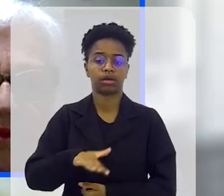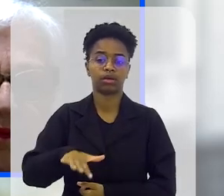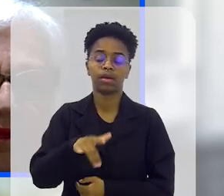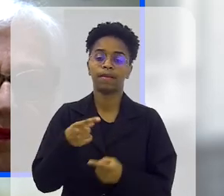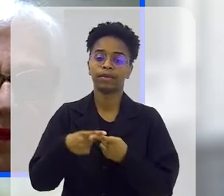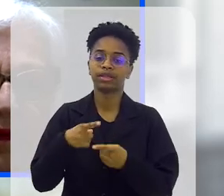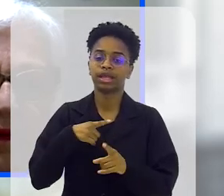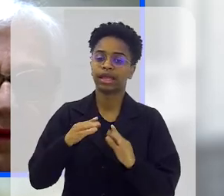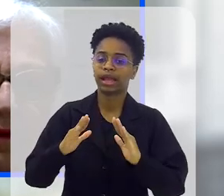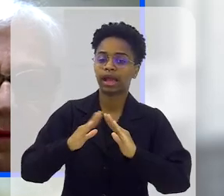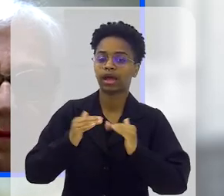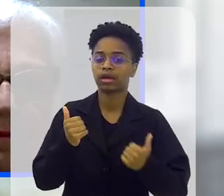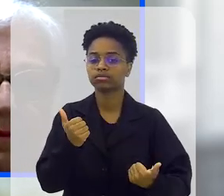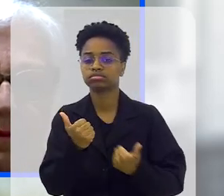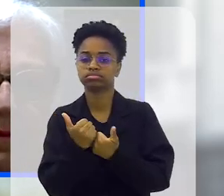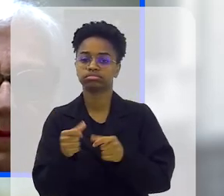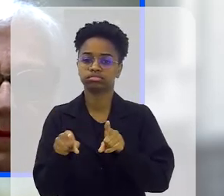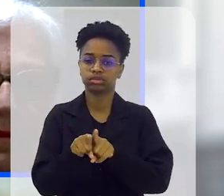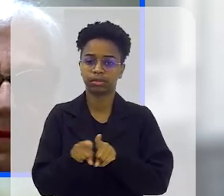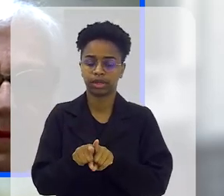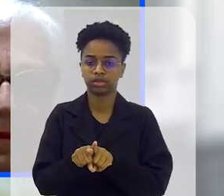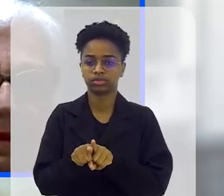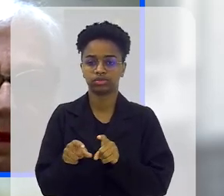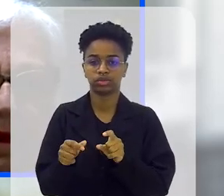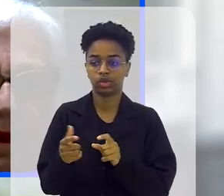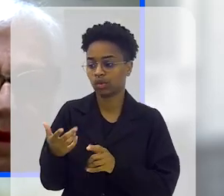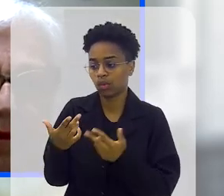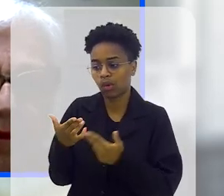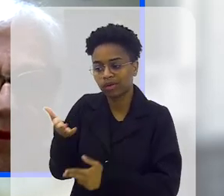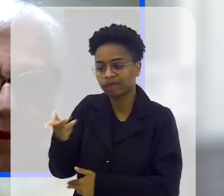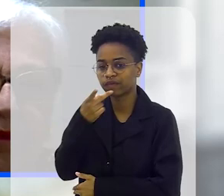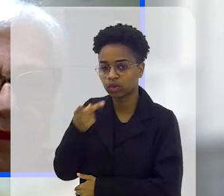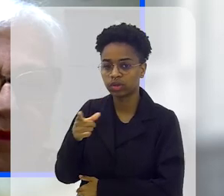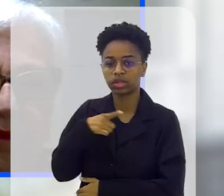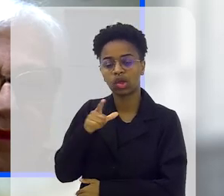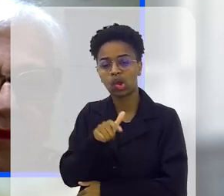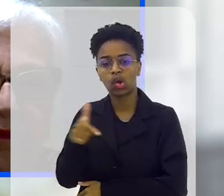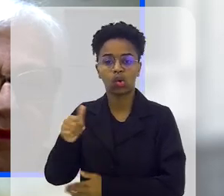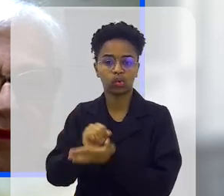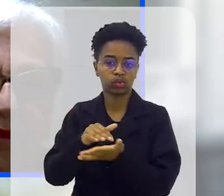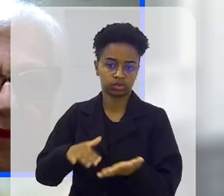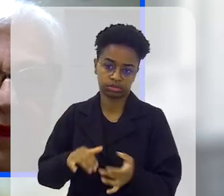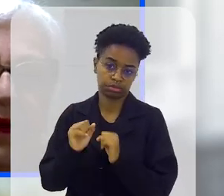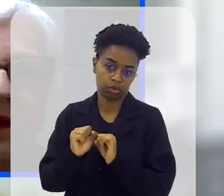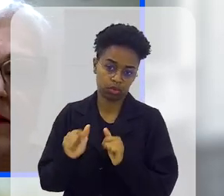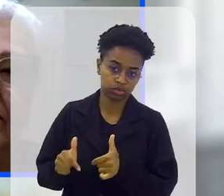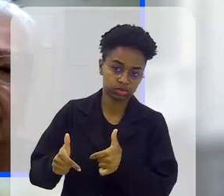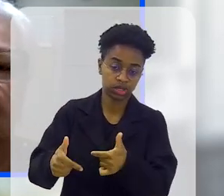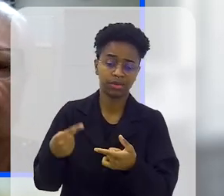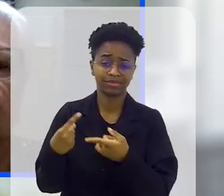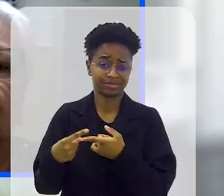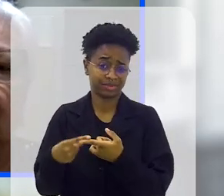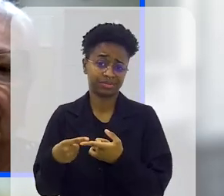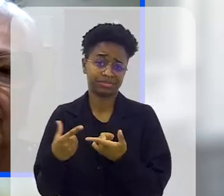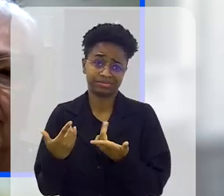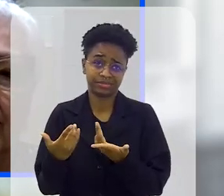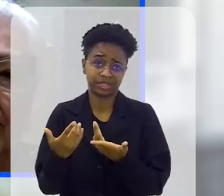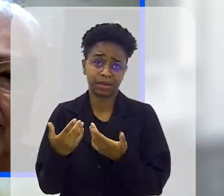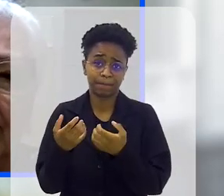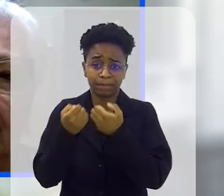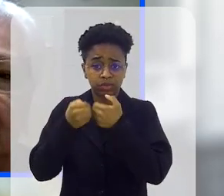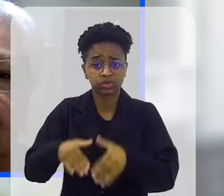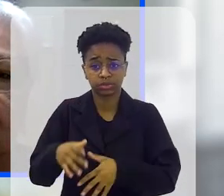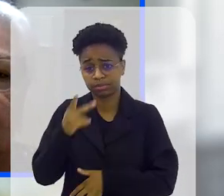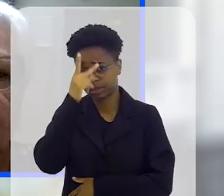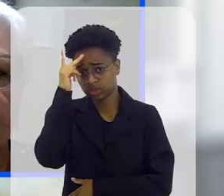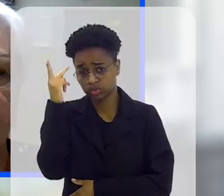dessa, você ter uma casa de apoio que possa também, enfim, como a doutora falou, desempenhar outras atividades, né, porque senão, enfim, é devastador para a